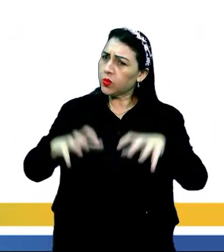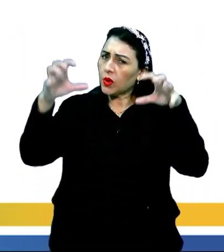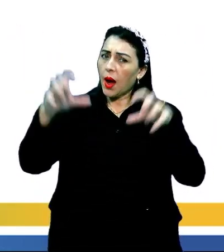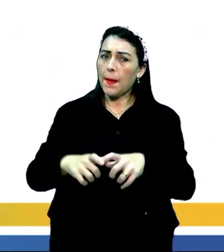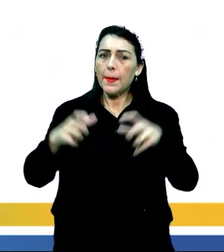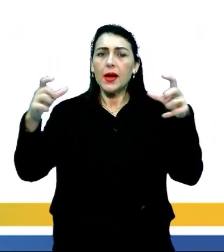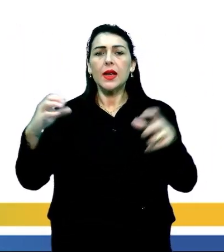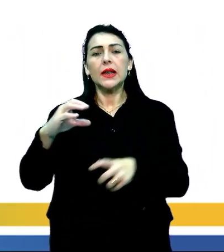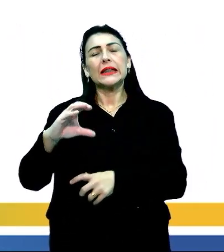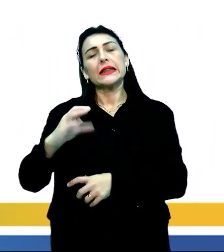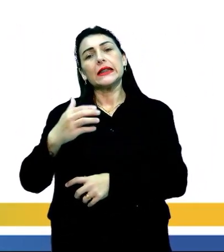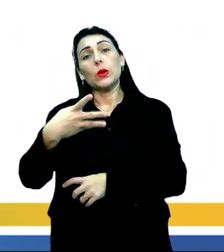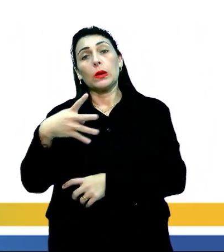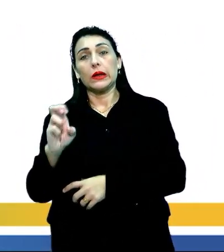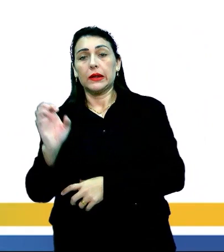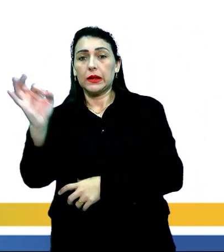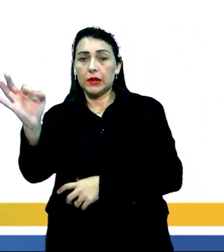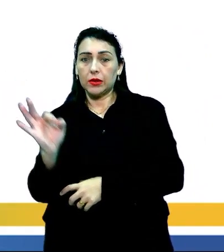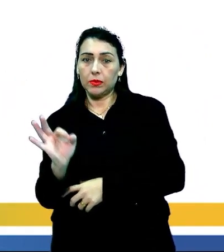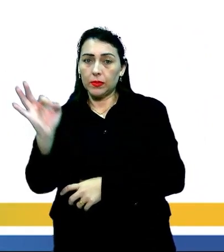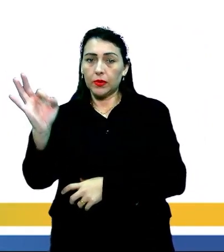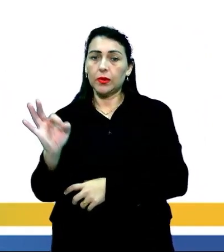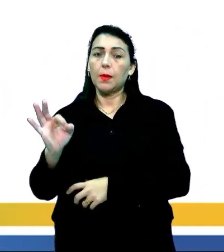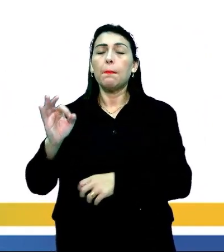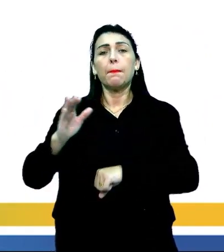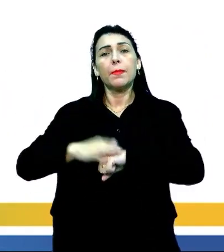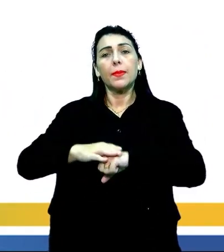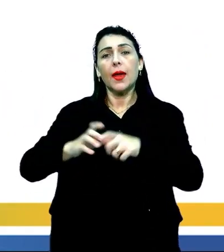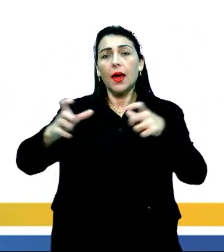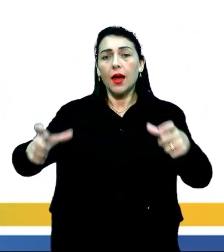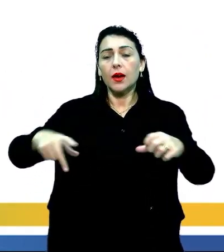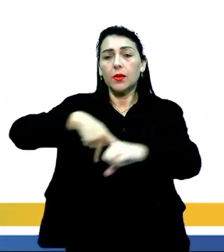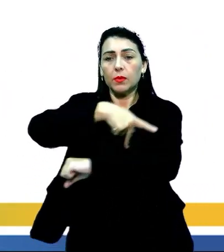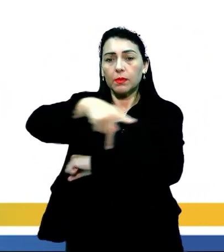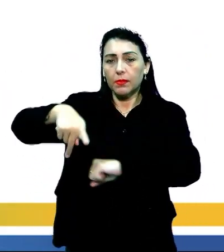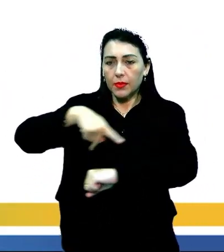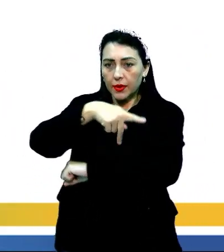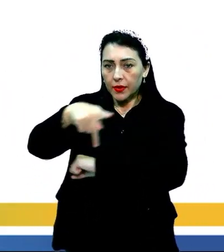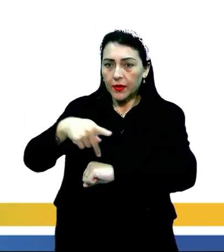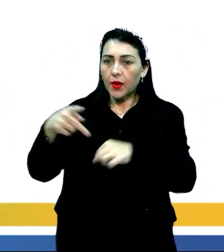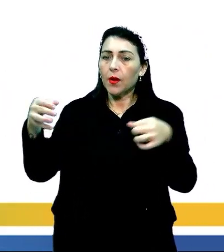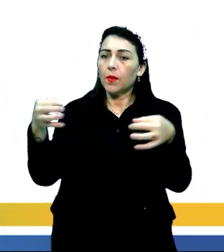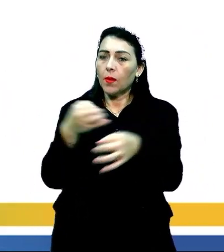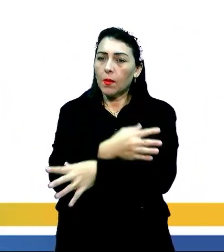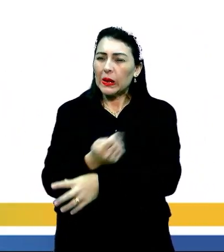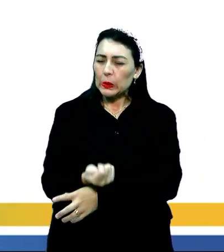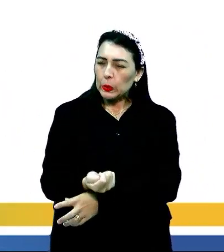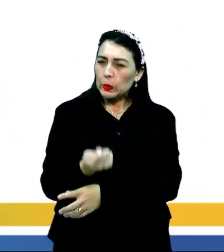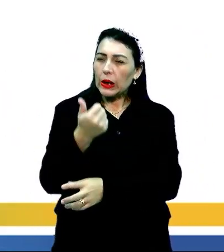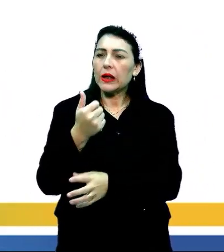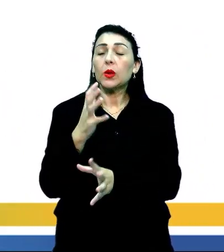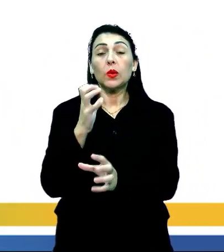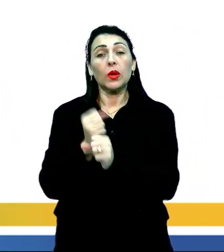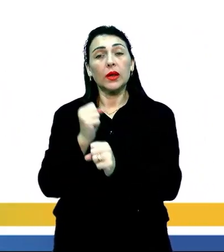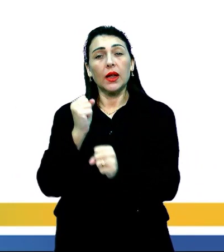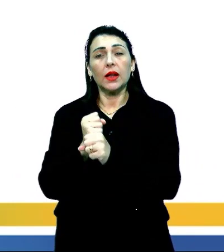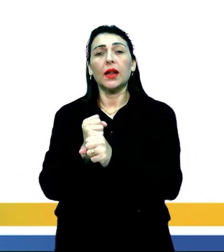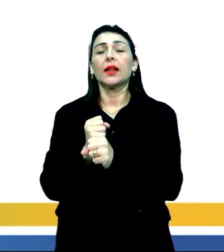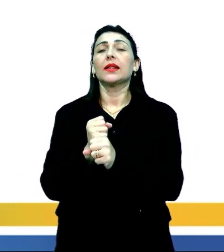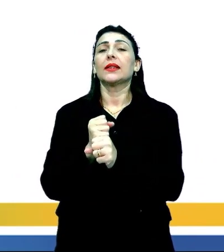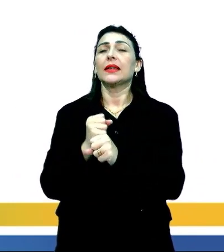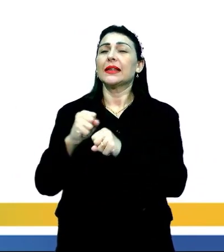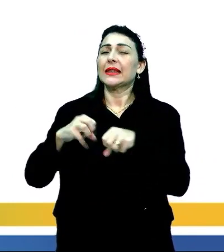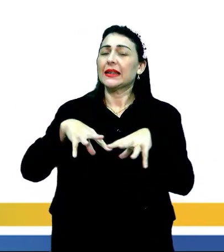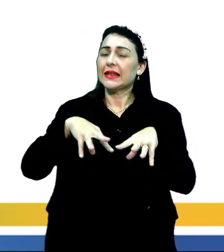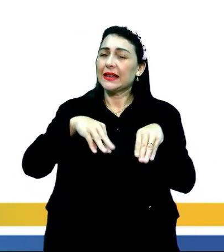abrange aí cerca de 45% de toda a área que compreende o território brasileiro. Então, é formado